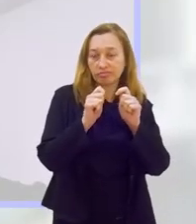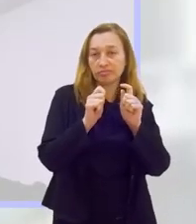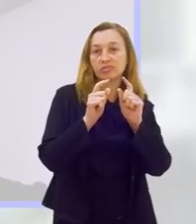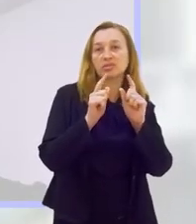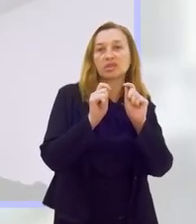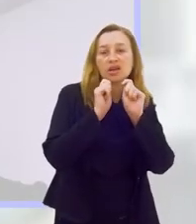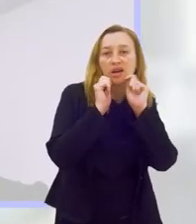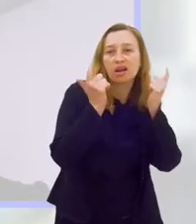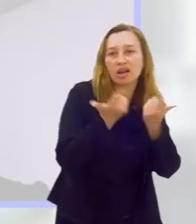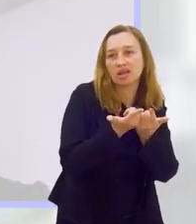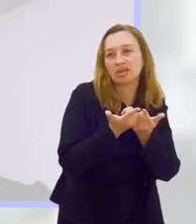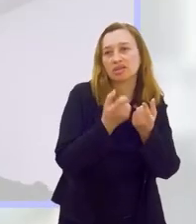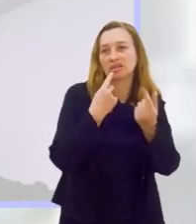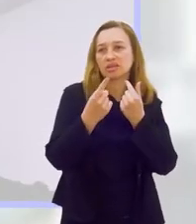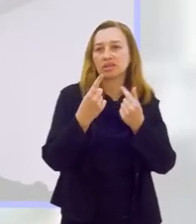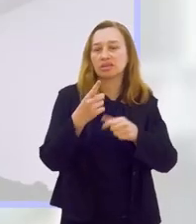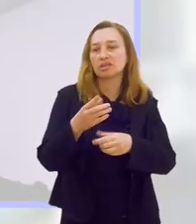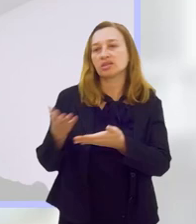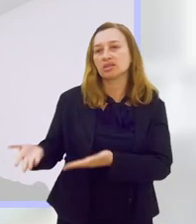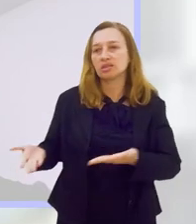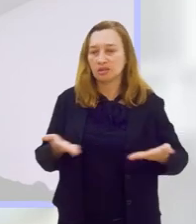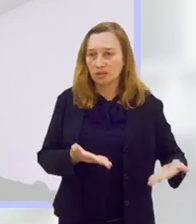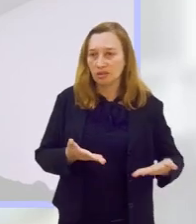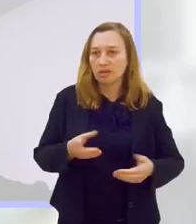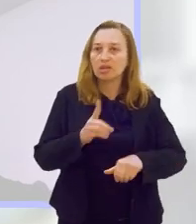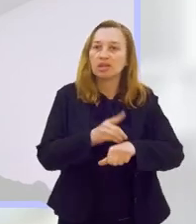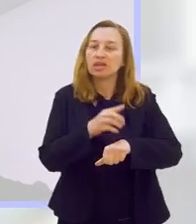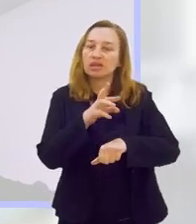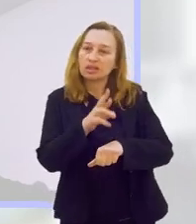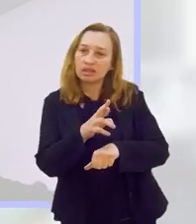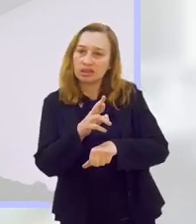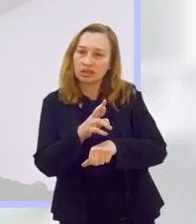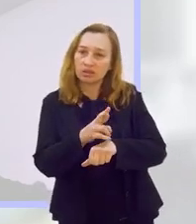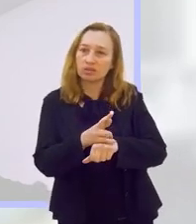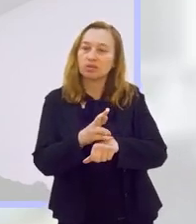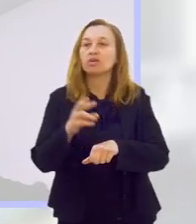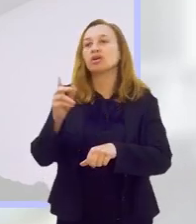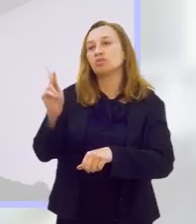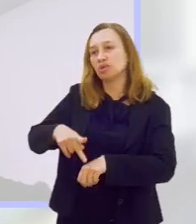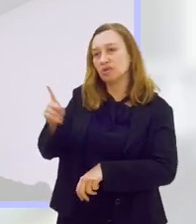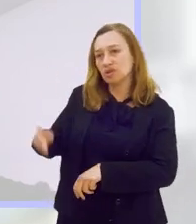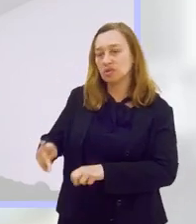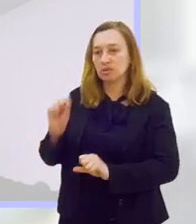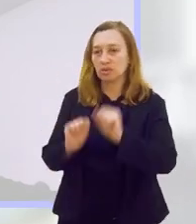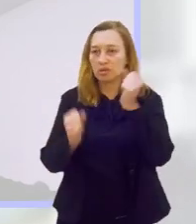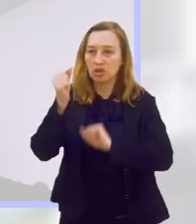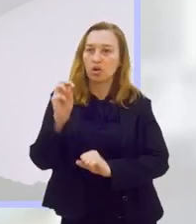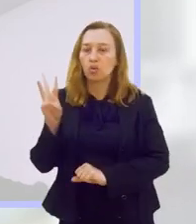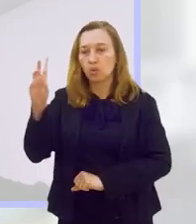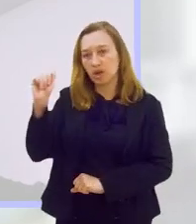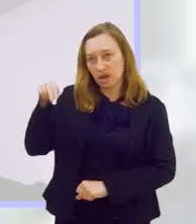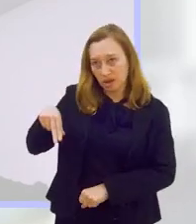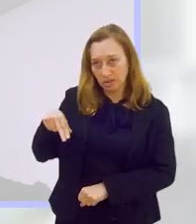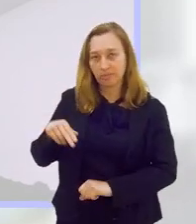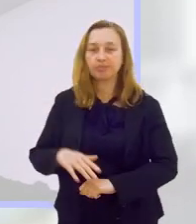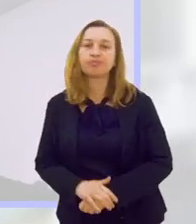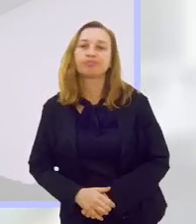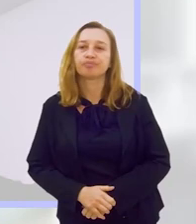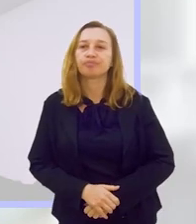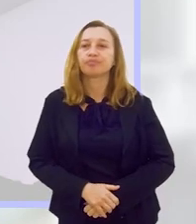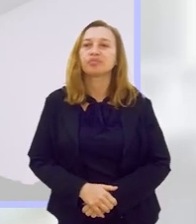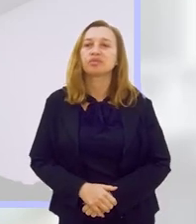Educação Física William Alves de Souza. William, a gente estava falando antes do intervalo sobre os